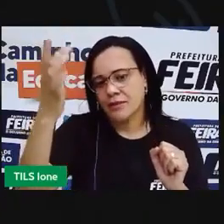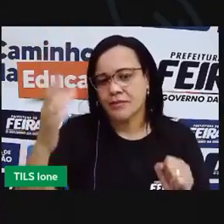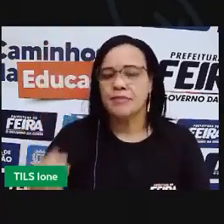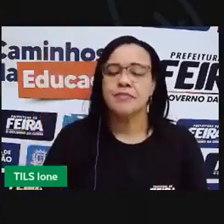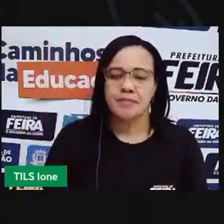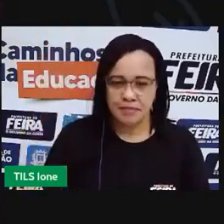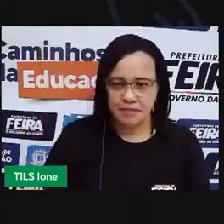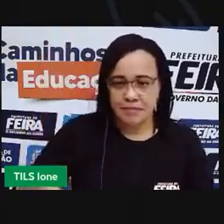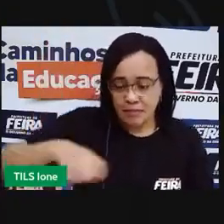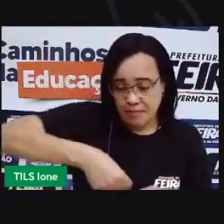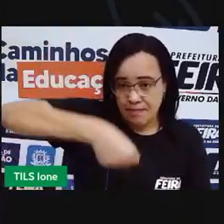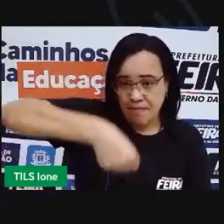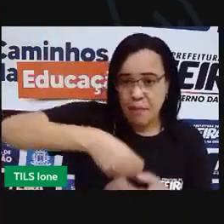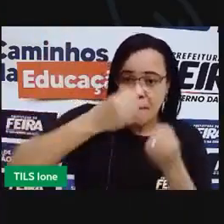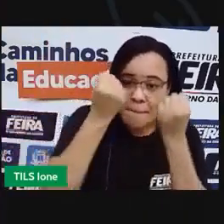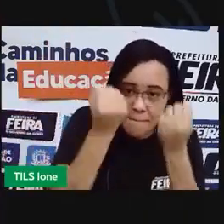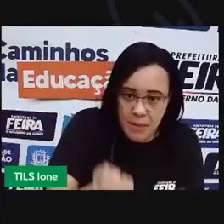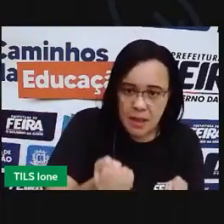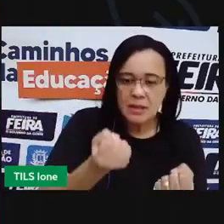tá vendo?